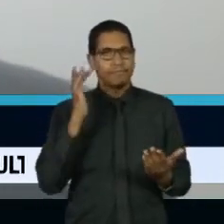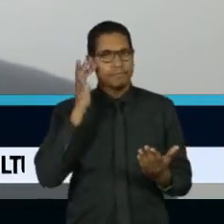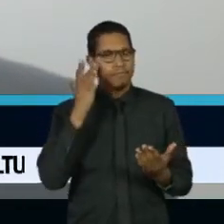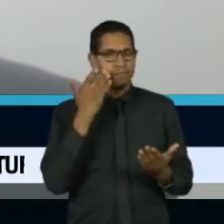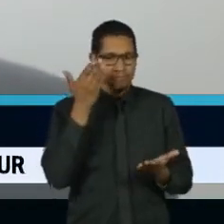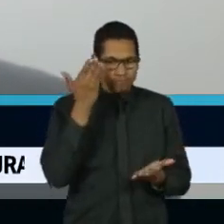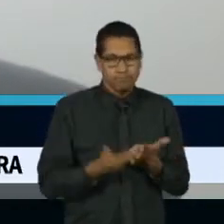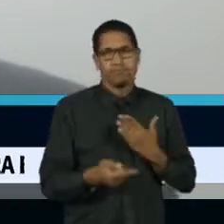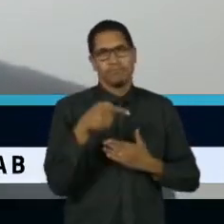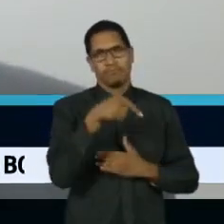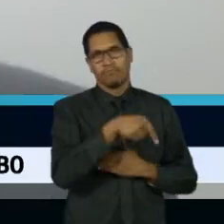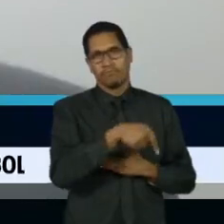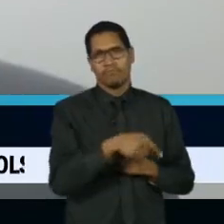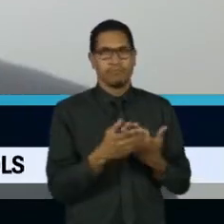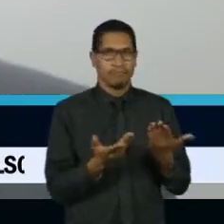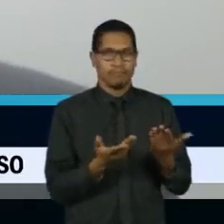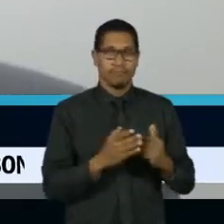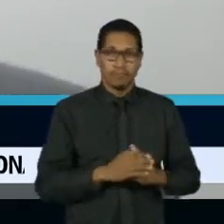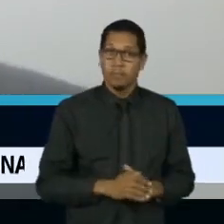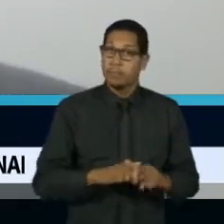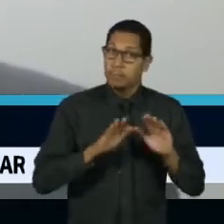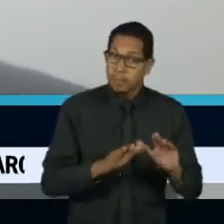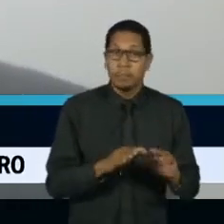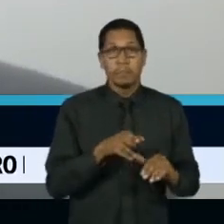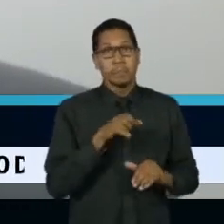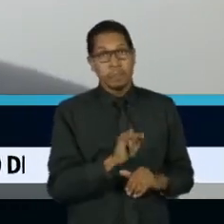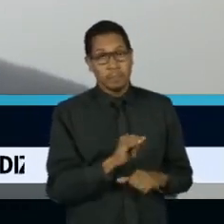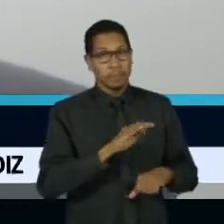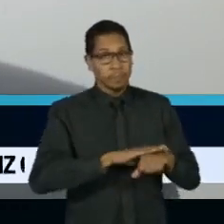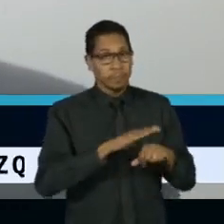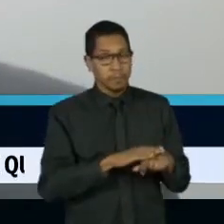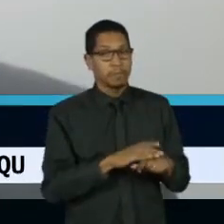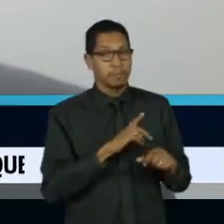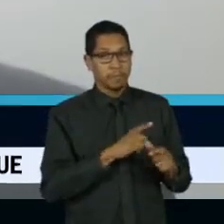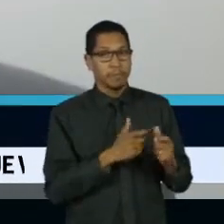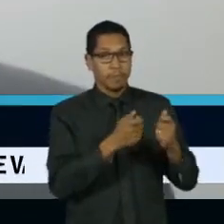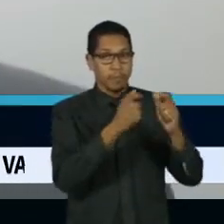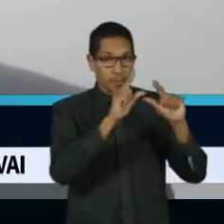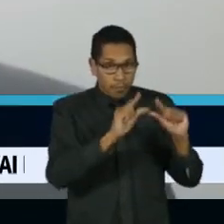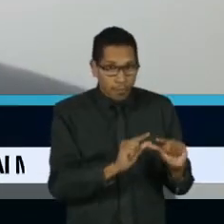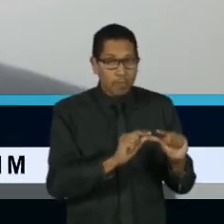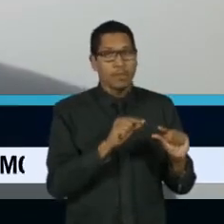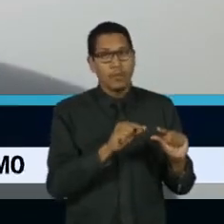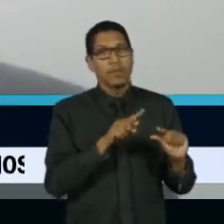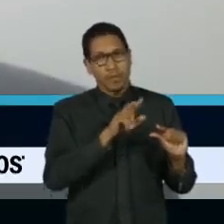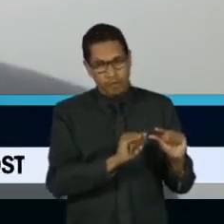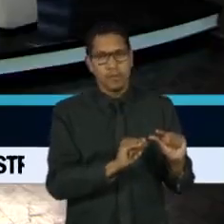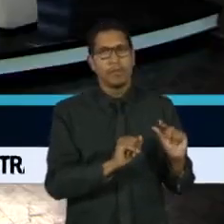redução. Mas, sem dúvida alguma, redução desta magnitude, ela chegará ao consumidor final.